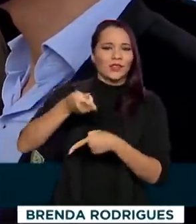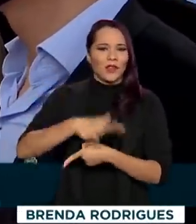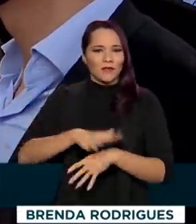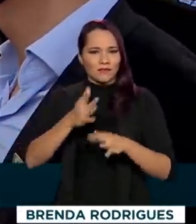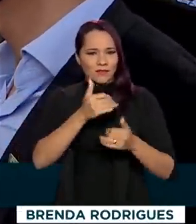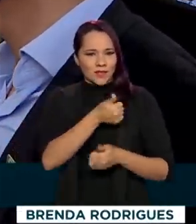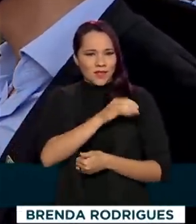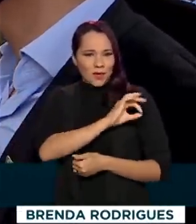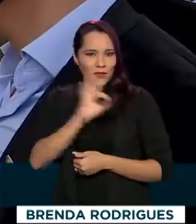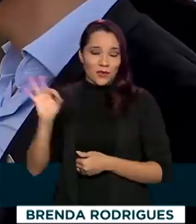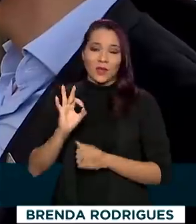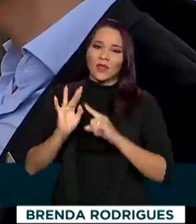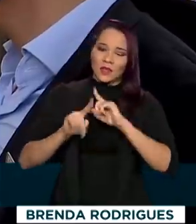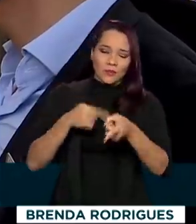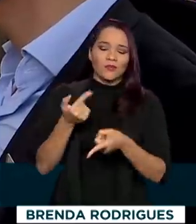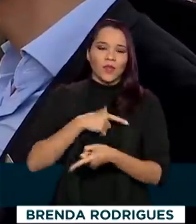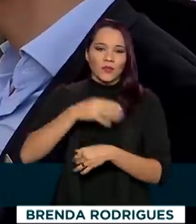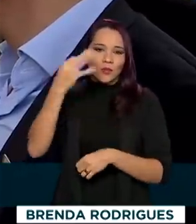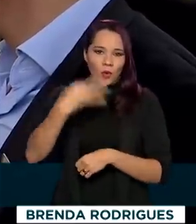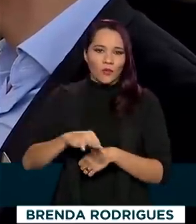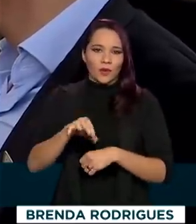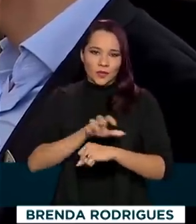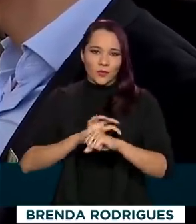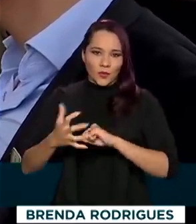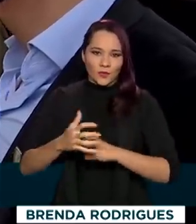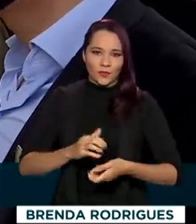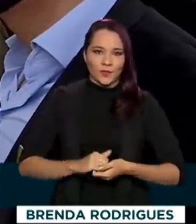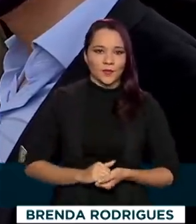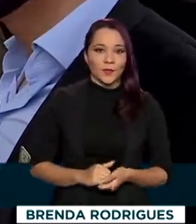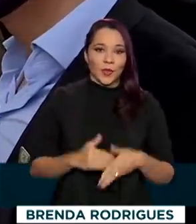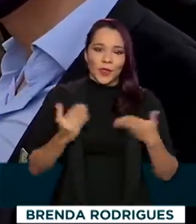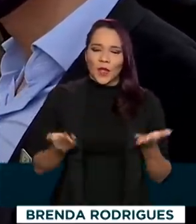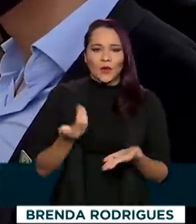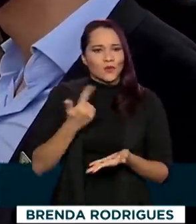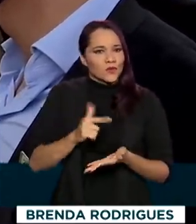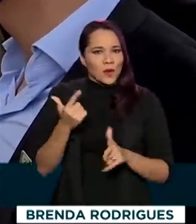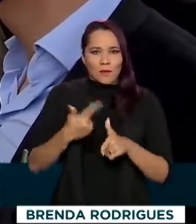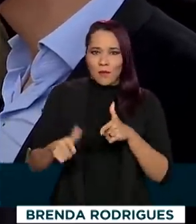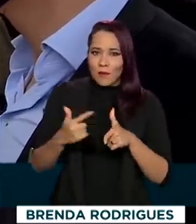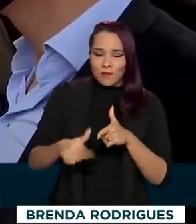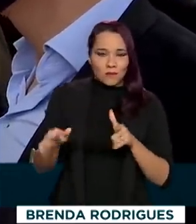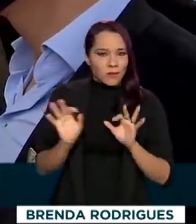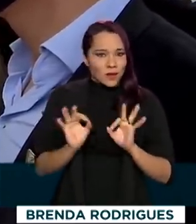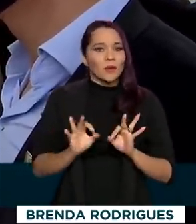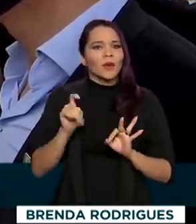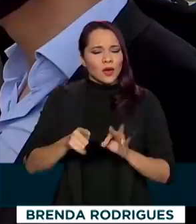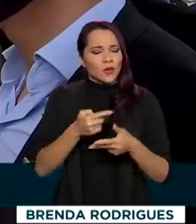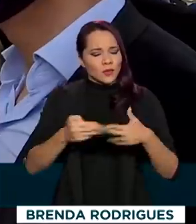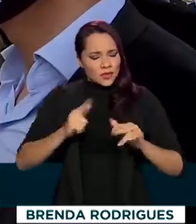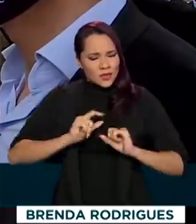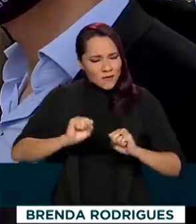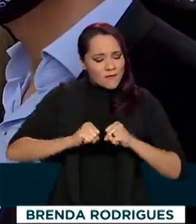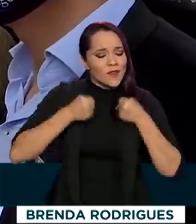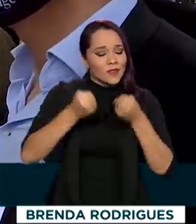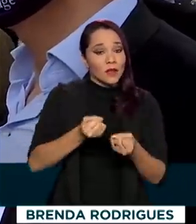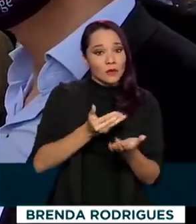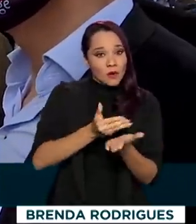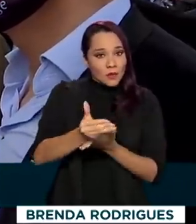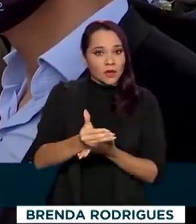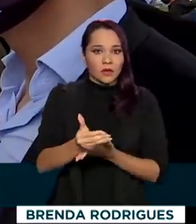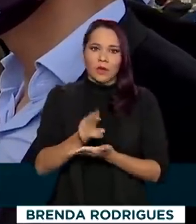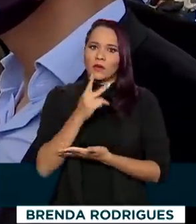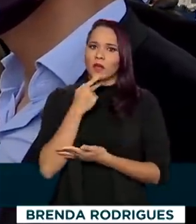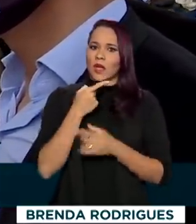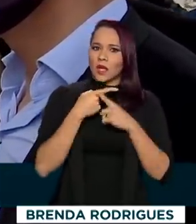seguinte também deu resultado positivo do exame. Não tem problema, é uma coisa que tem que enfrentar desde o começo. Não quero